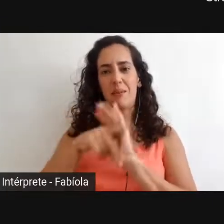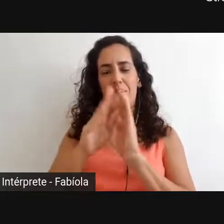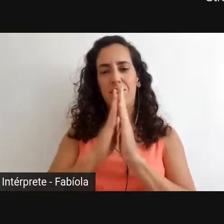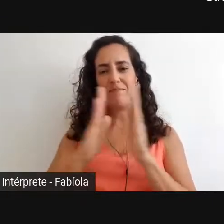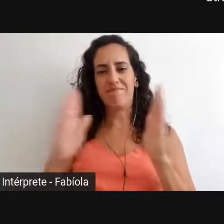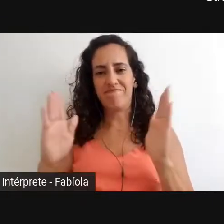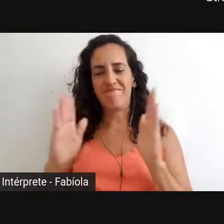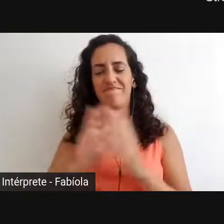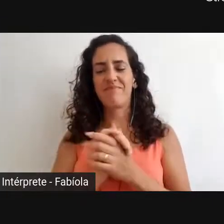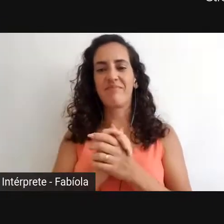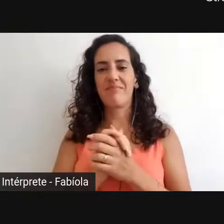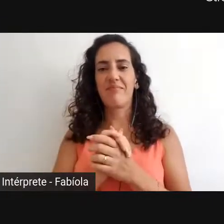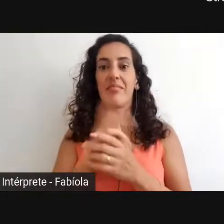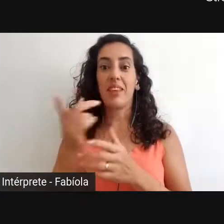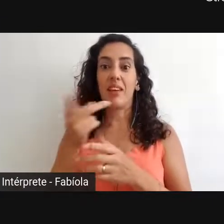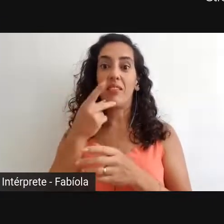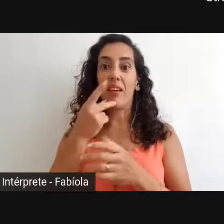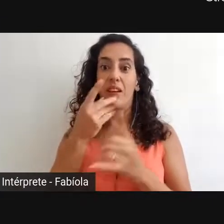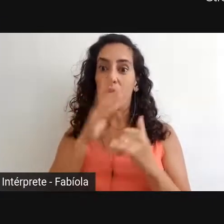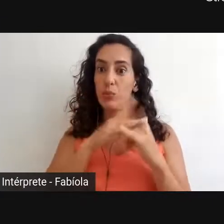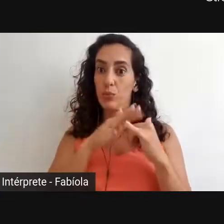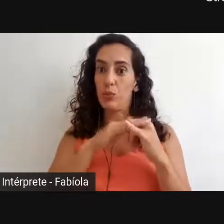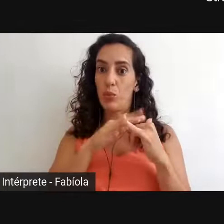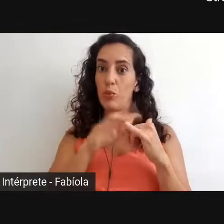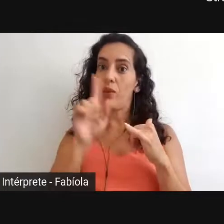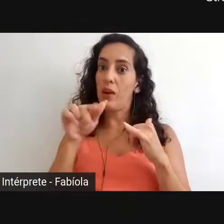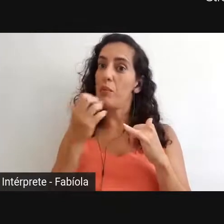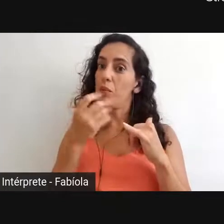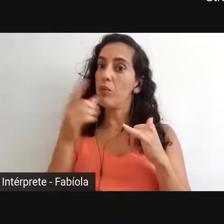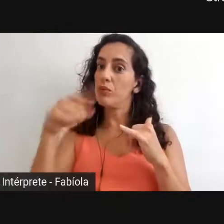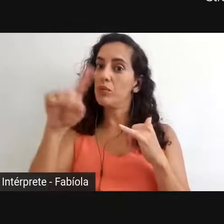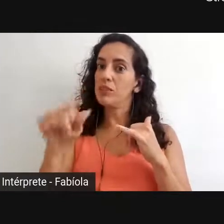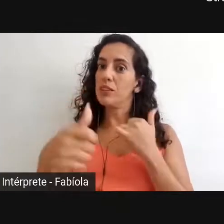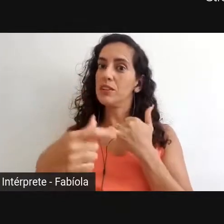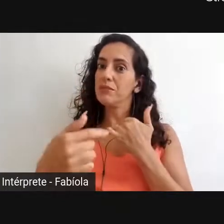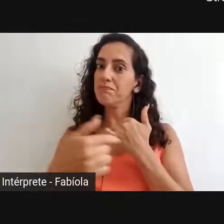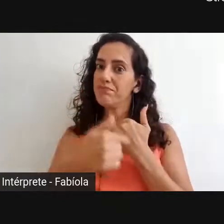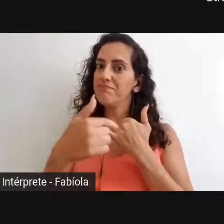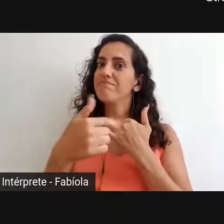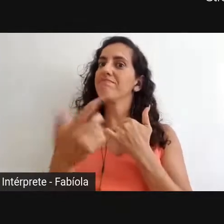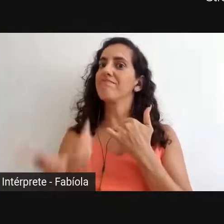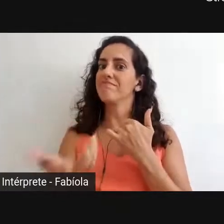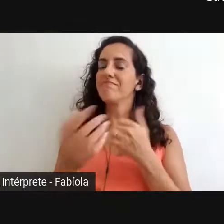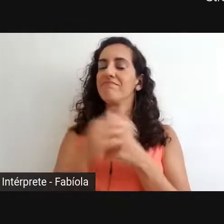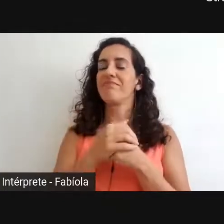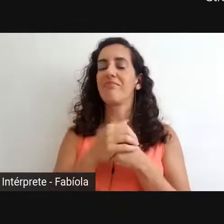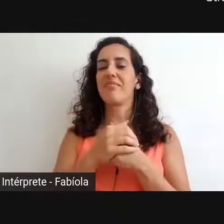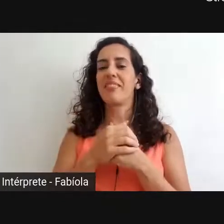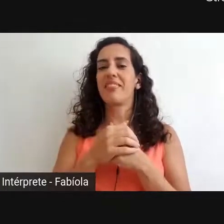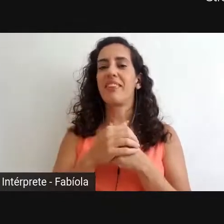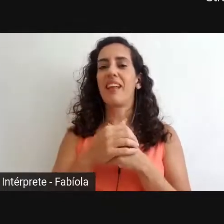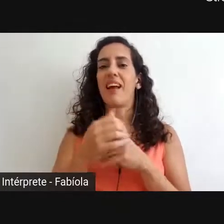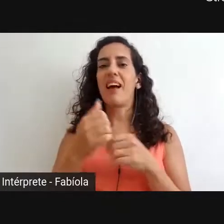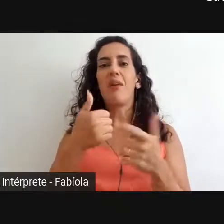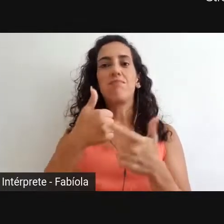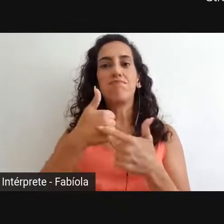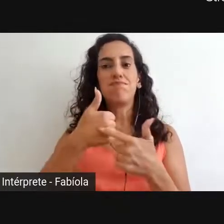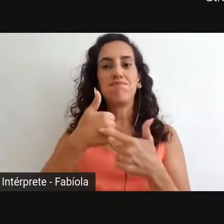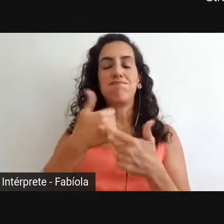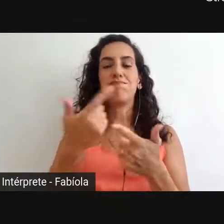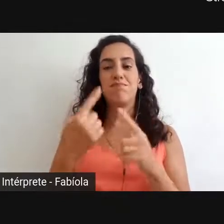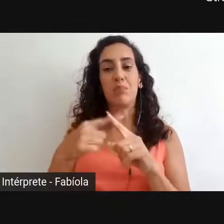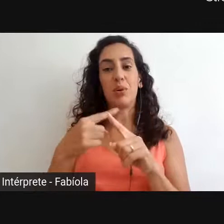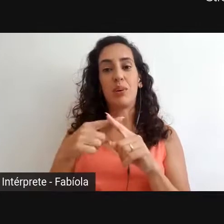canal, é importante que vocês se inscrevam no canal, deem like no nosso vídeo de hoje, porque um dos